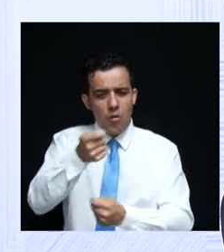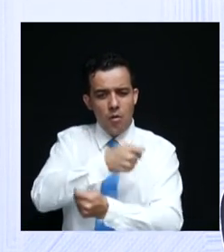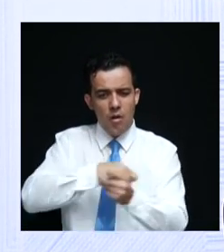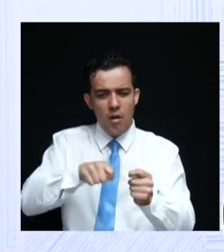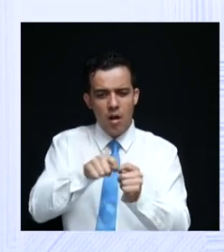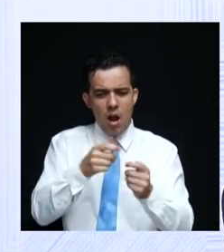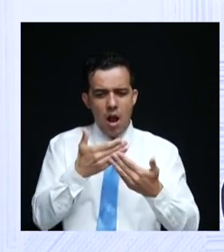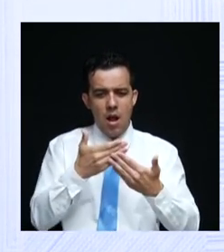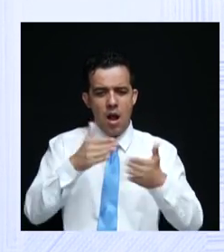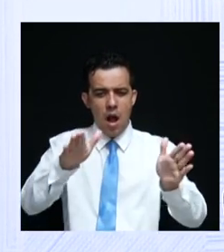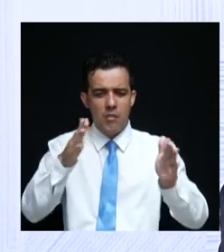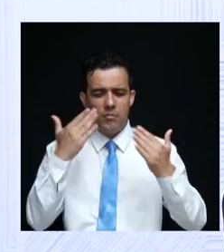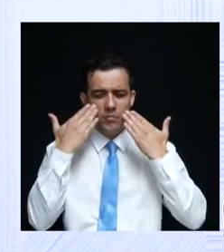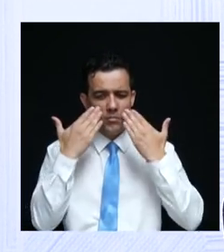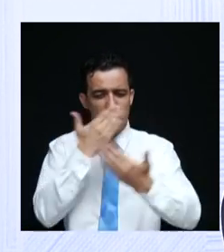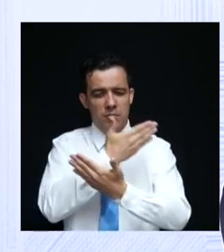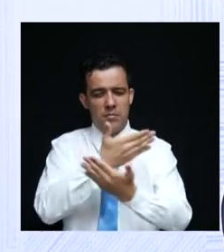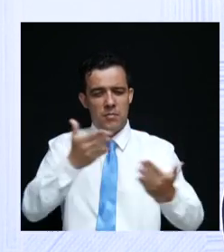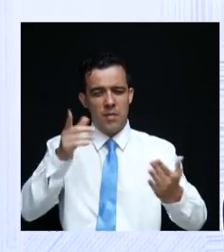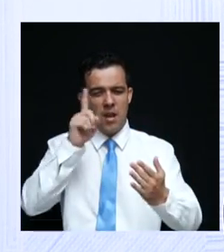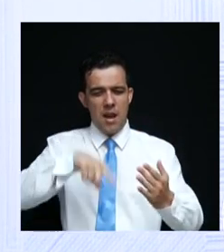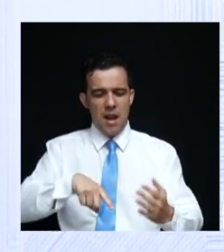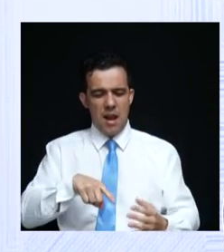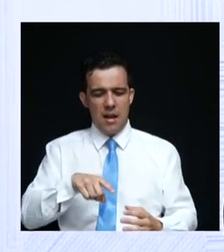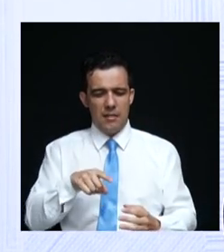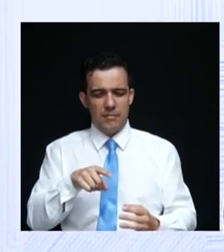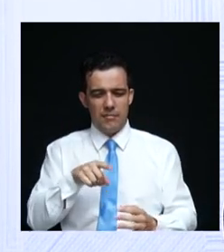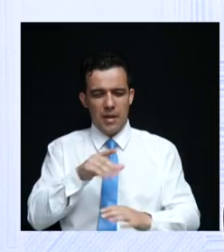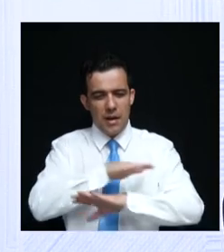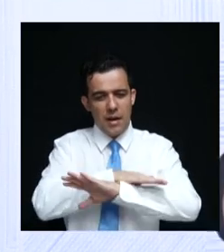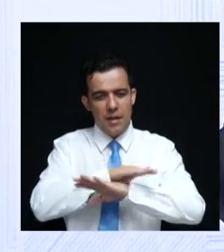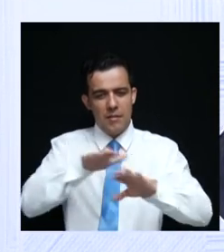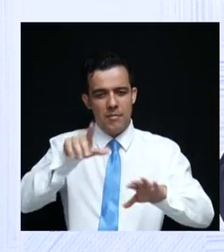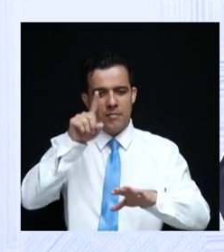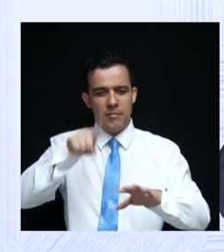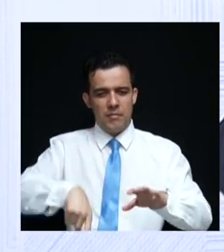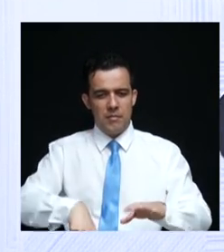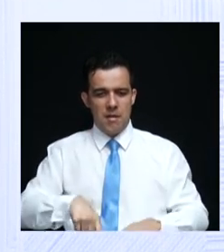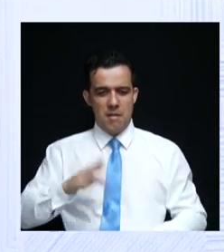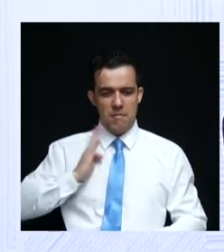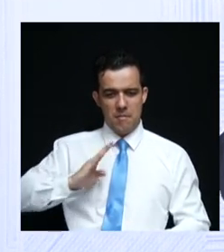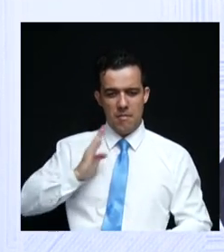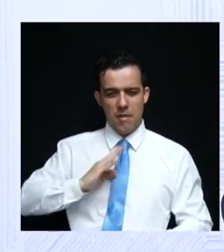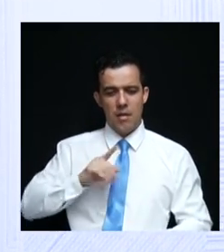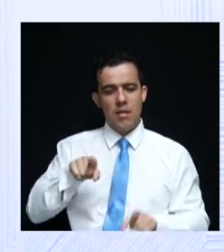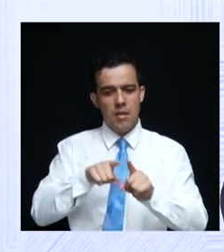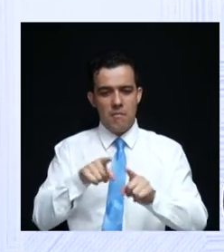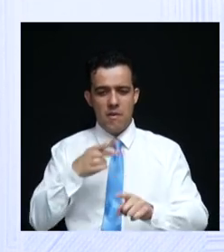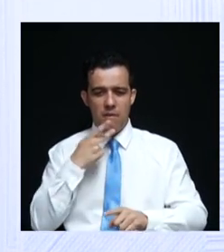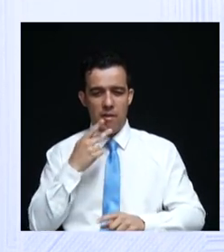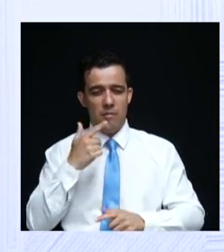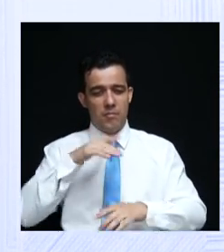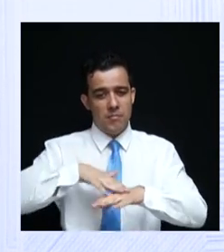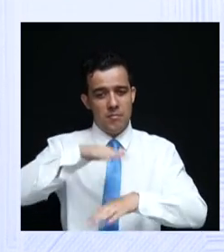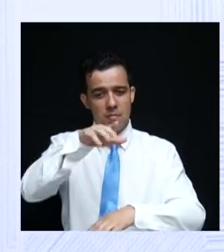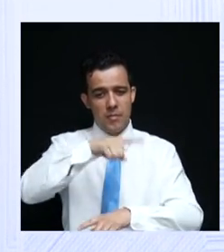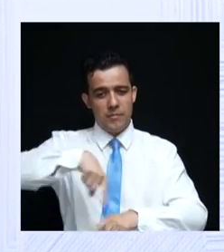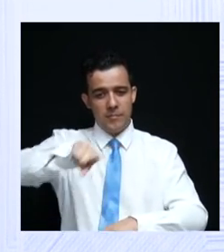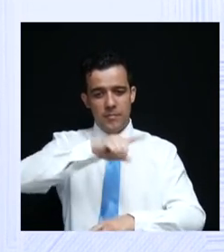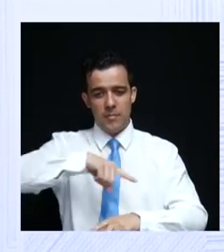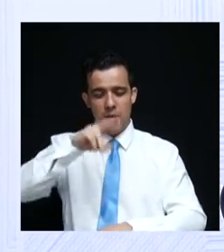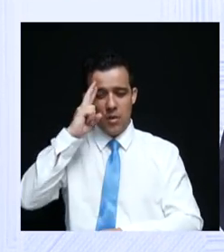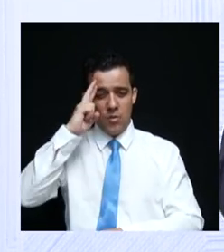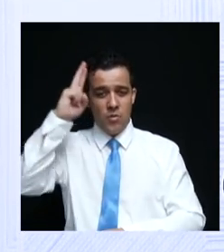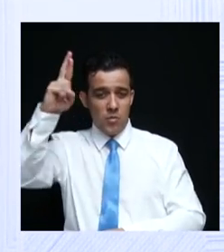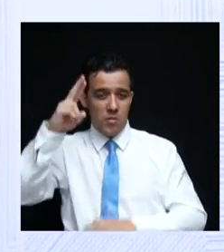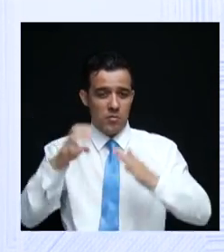preta, acabar com os privilégios, com os cabides eleitorais de emprego, e digo mais, ao empresariado, empresariado